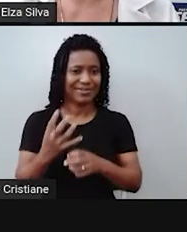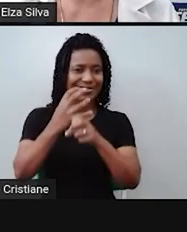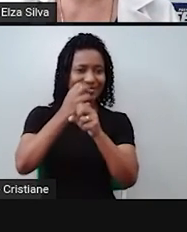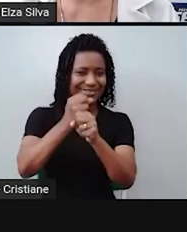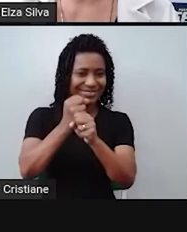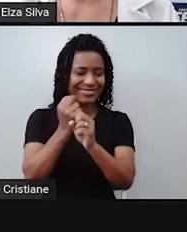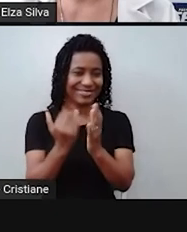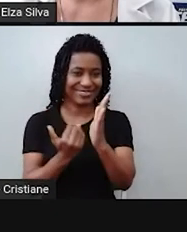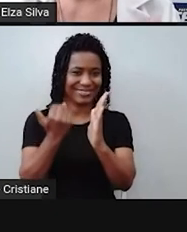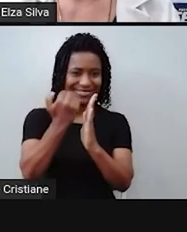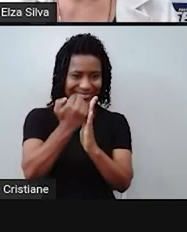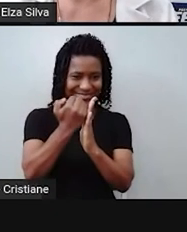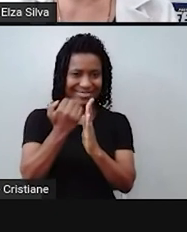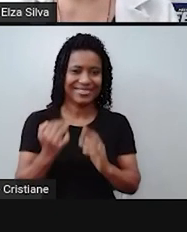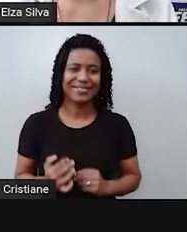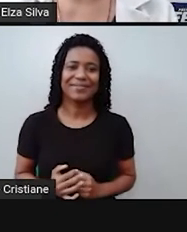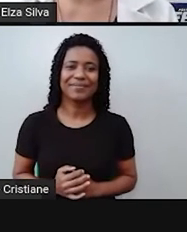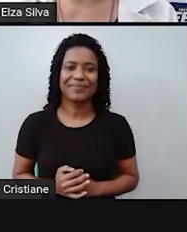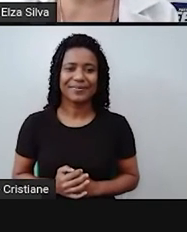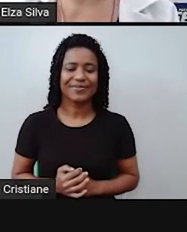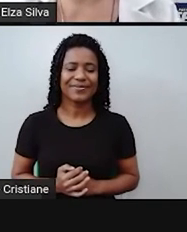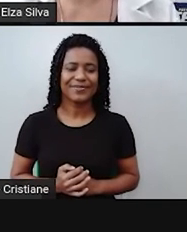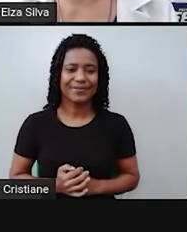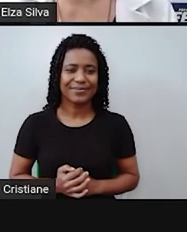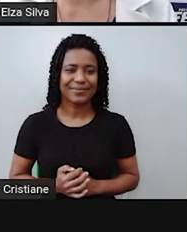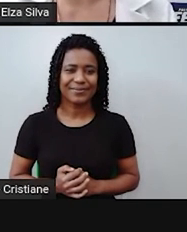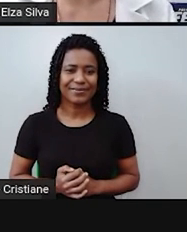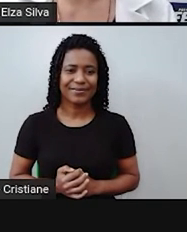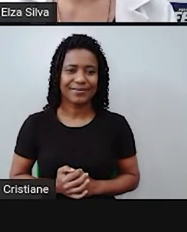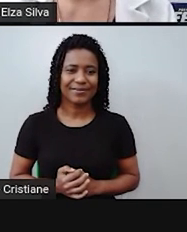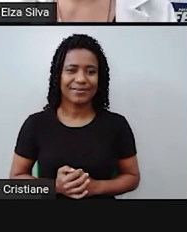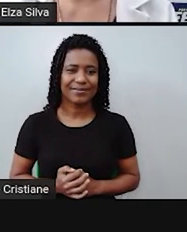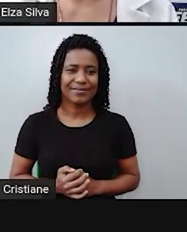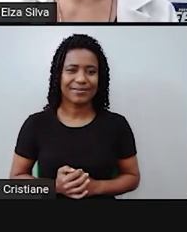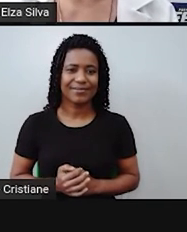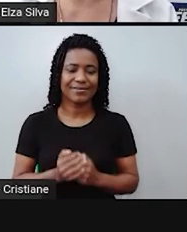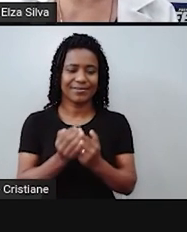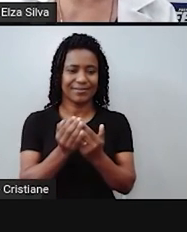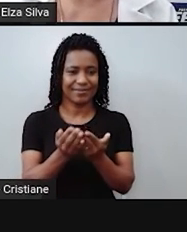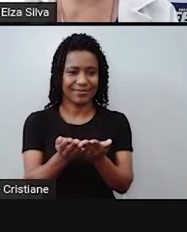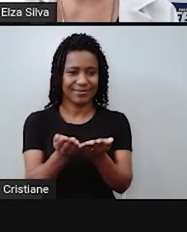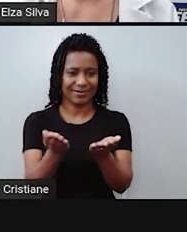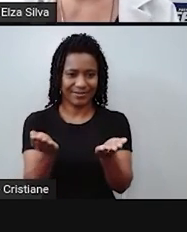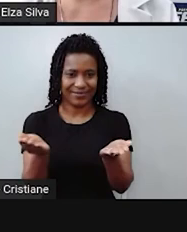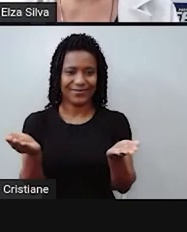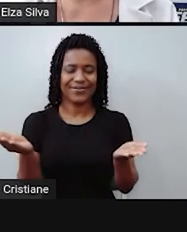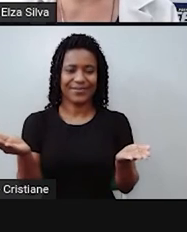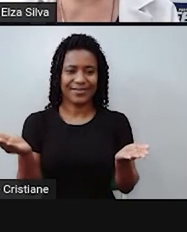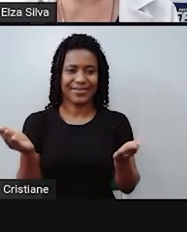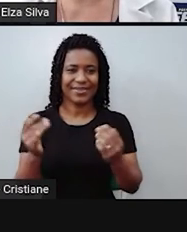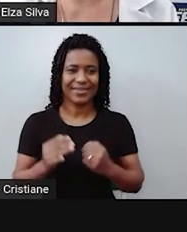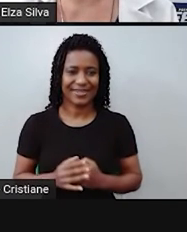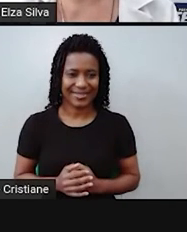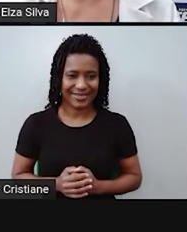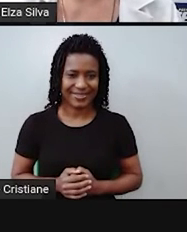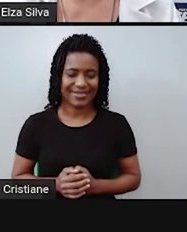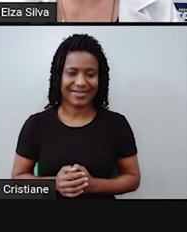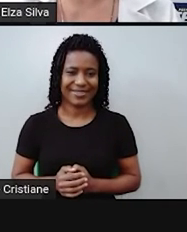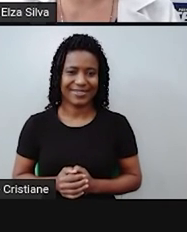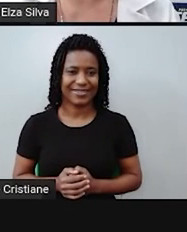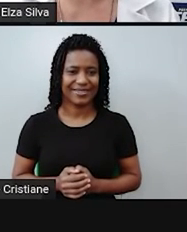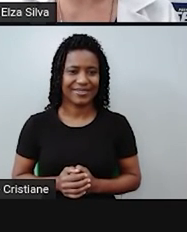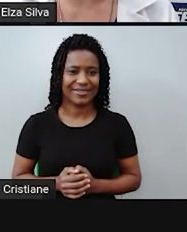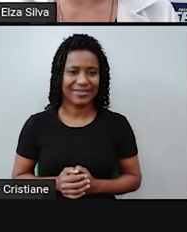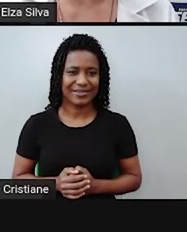get out after because or before before get out before I